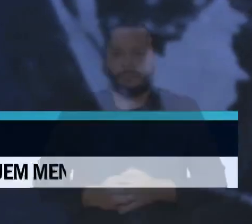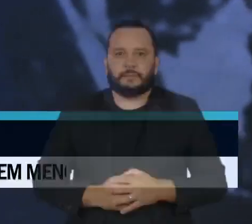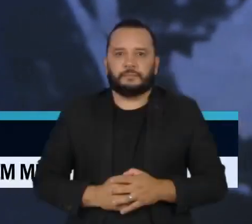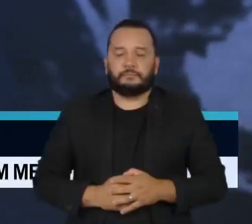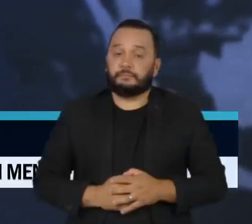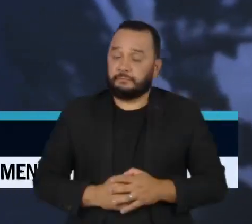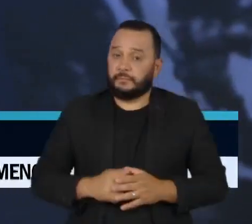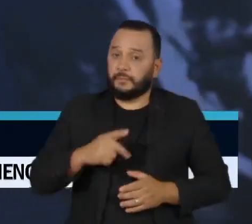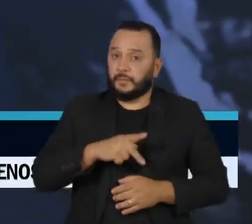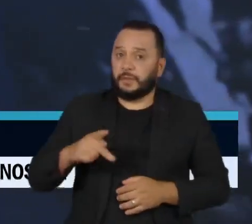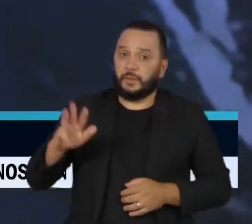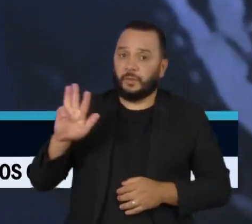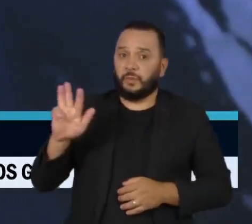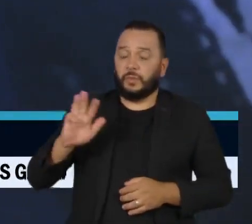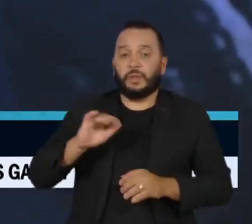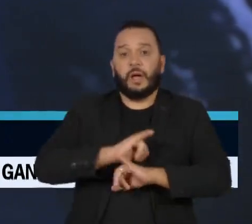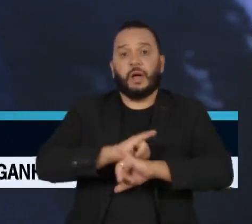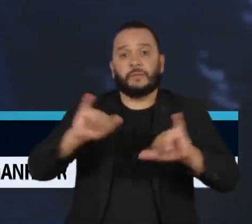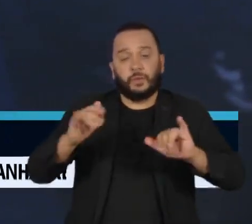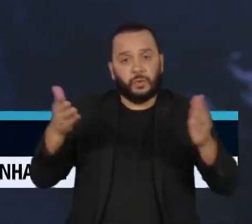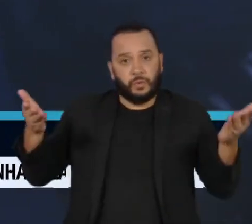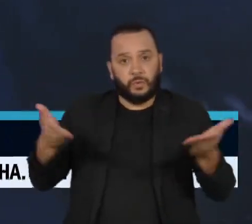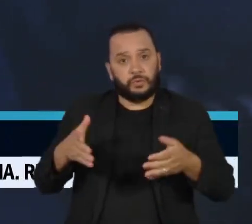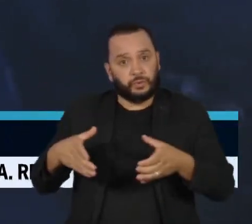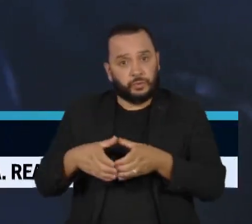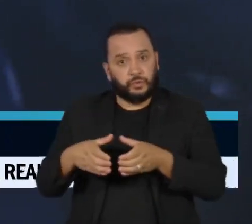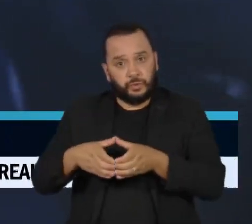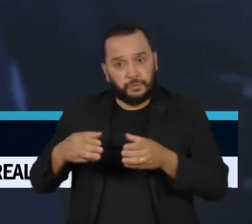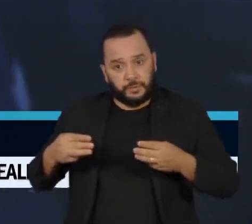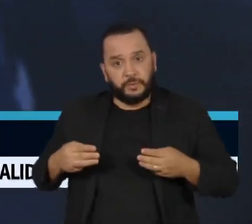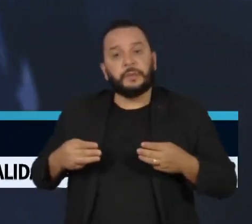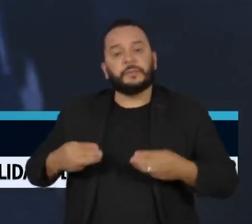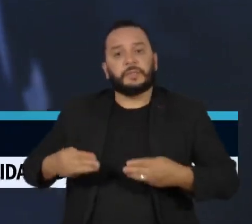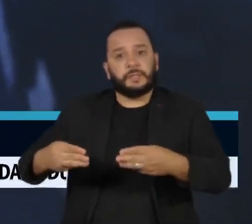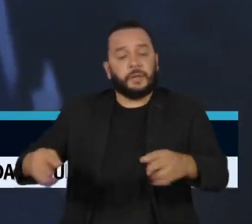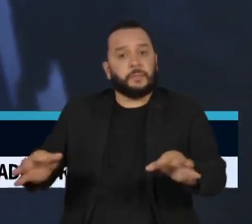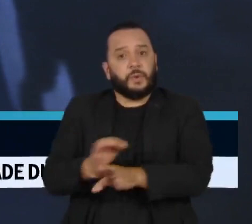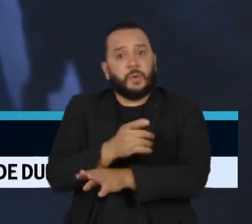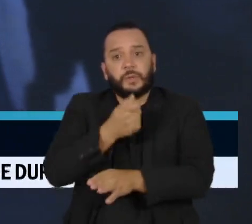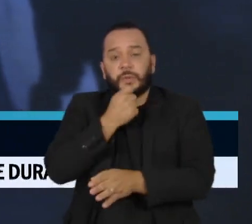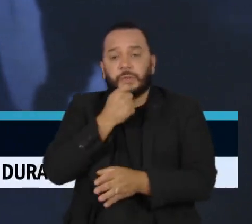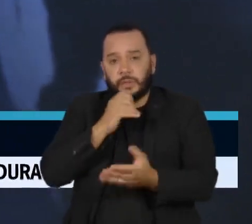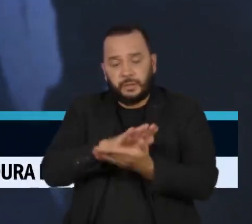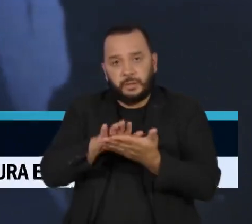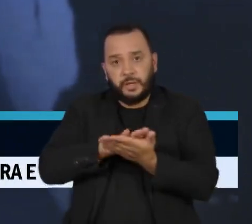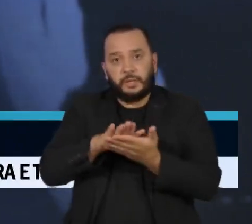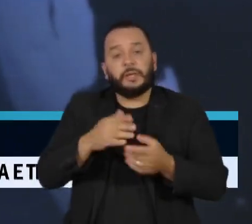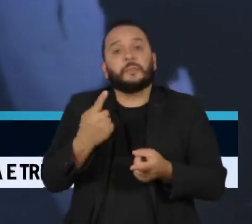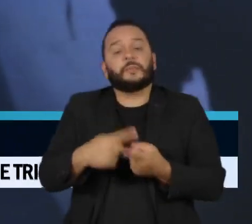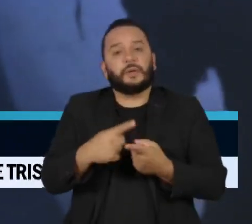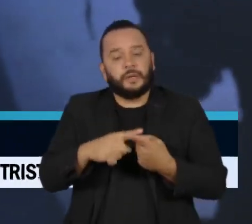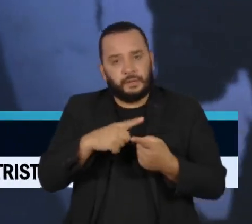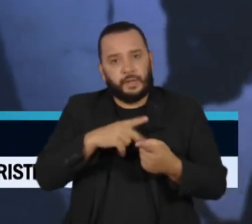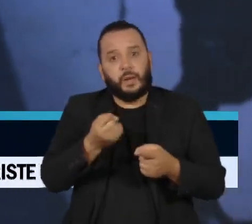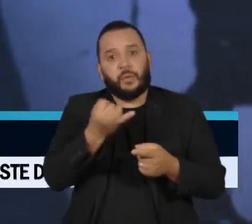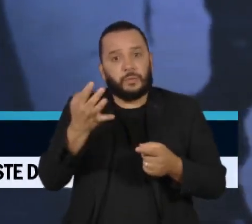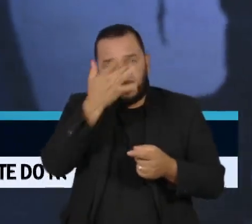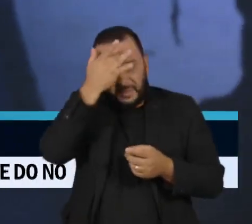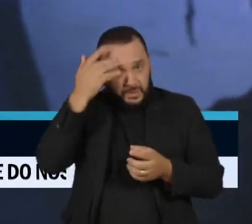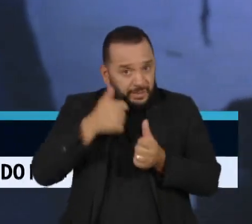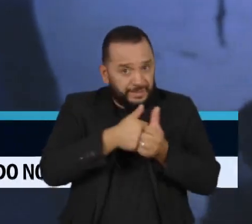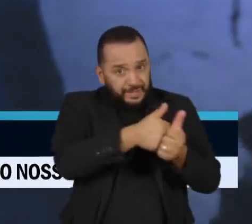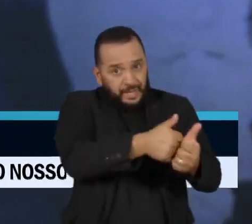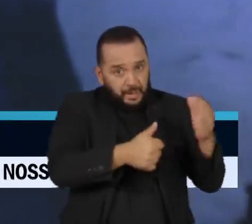O presidente Lula disse hoje que as equipes dos ministérios não estão completas porque ainda há bolsonaristas escondidos em seu governo.